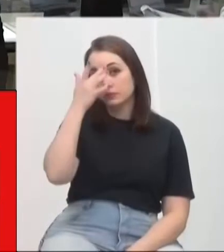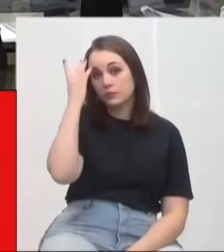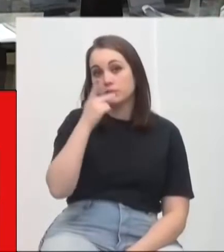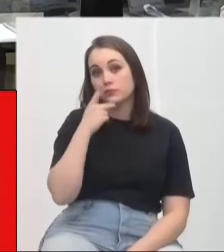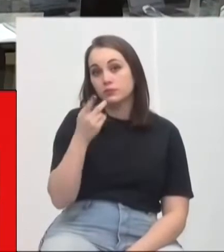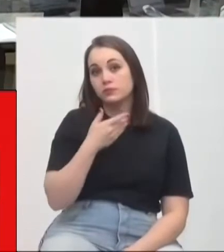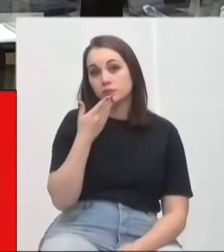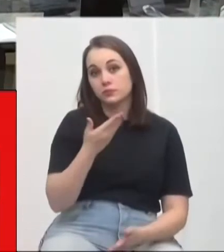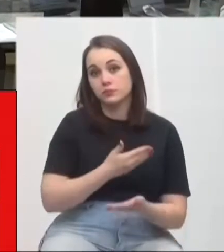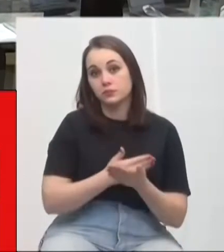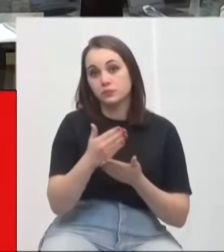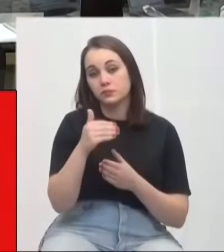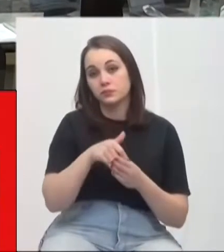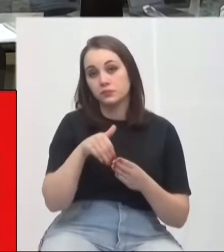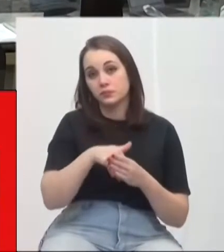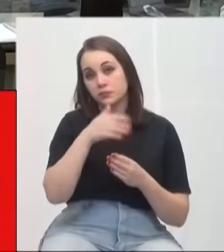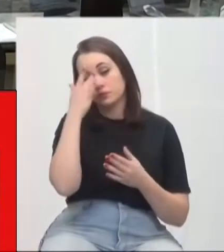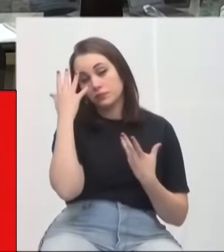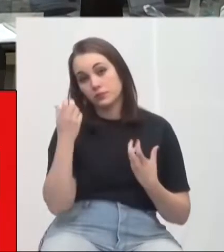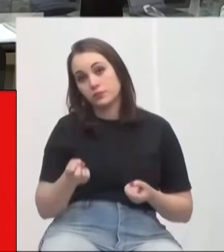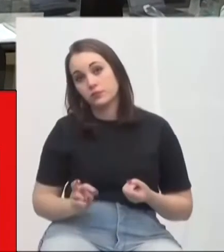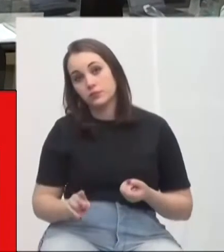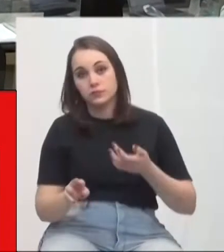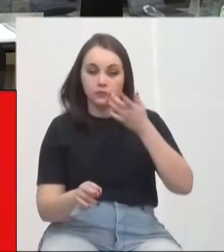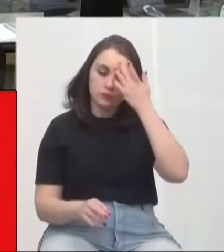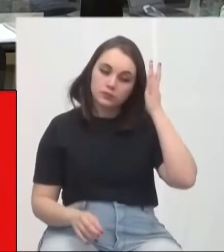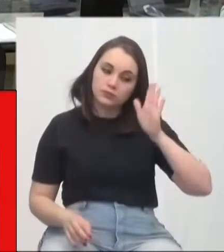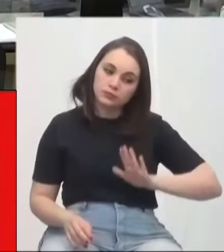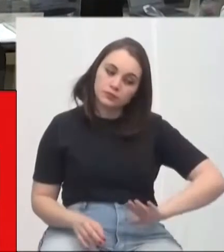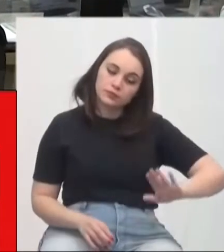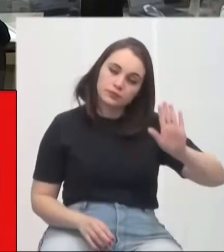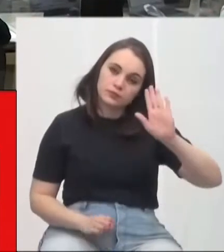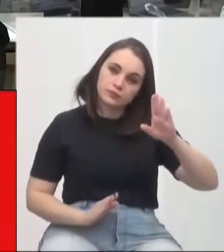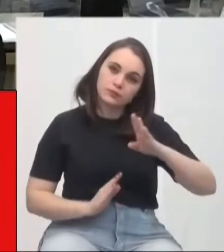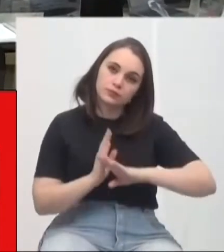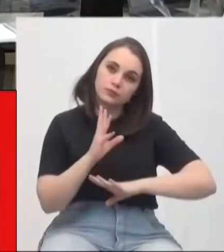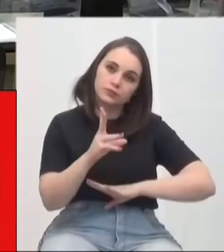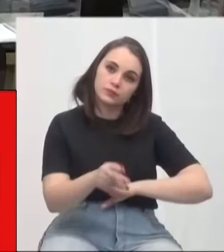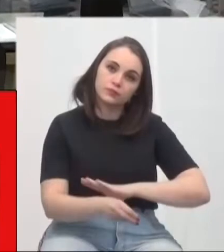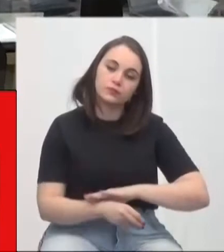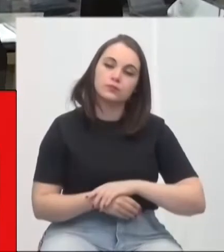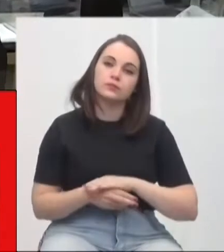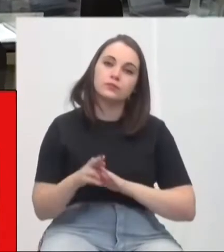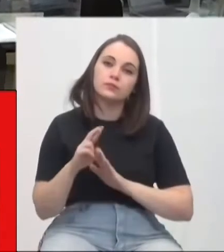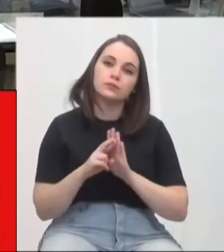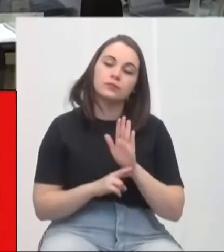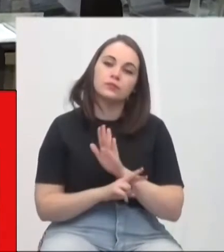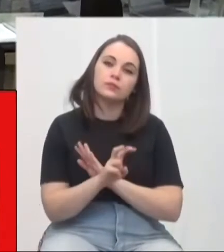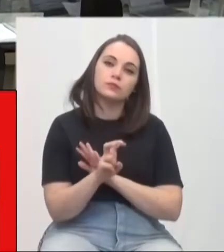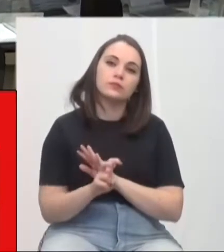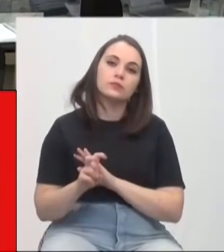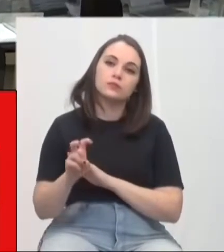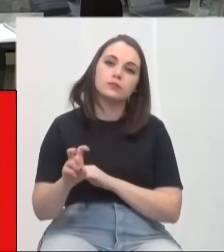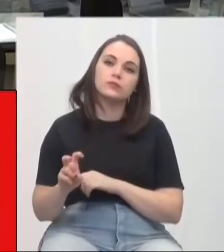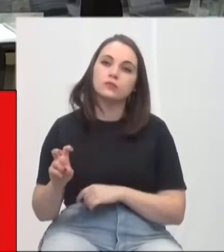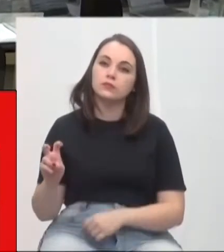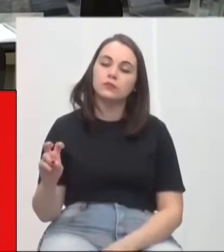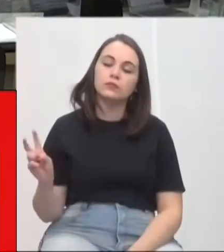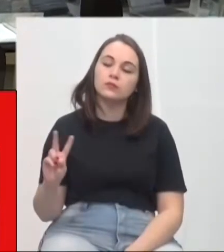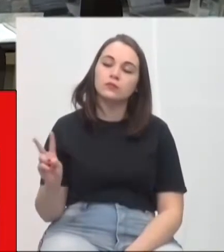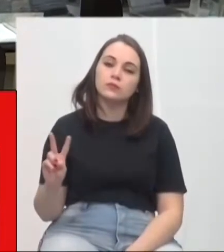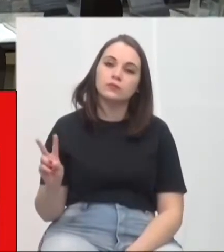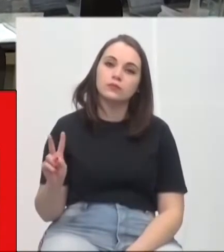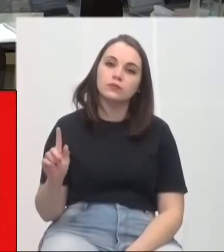queira discutir, está em votação. Favorável, se permaneça como estão, contrários se manifestem. Aprovado por unanimidade. Requerimento 555, 20, 21,